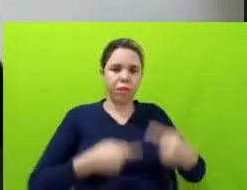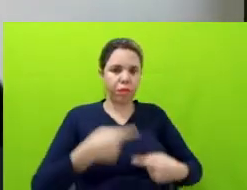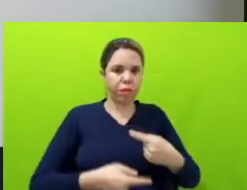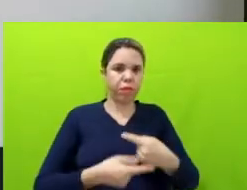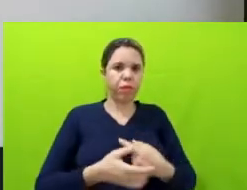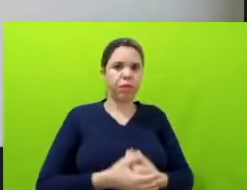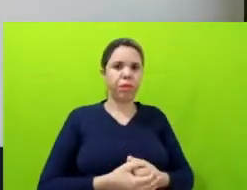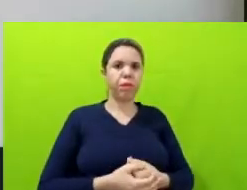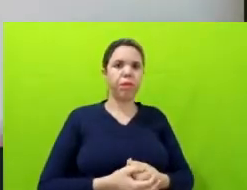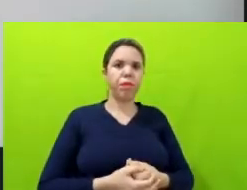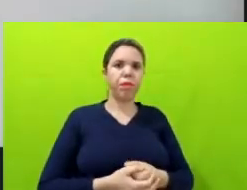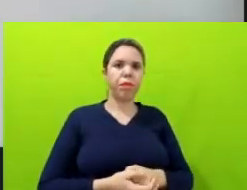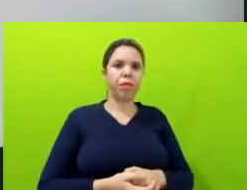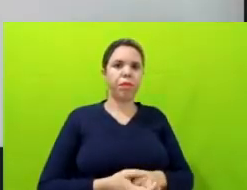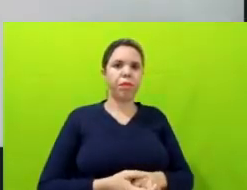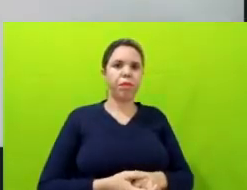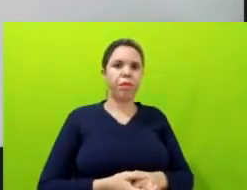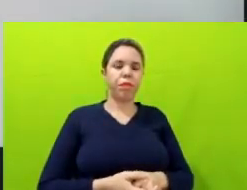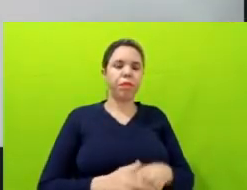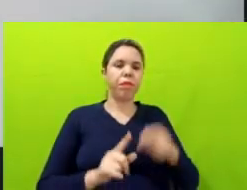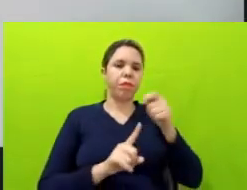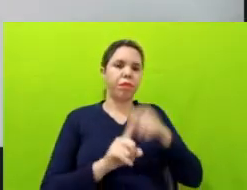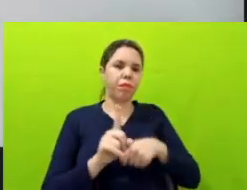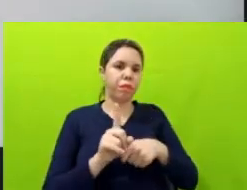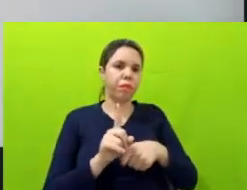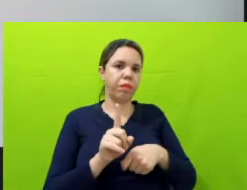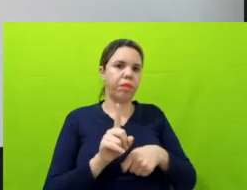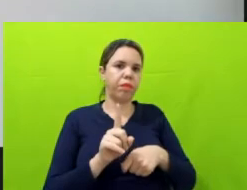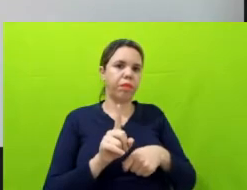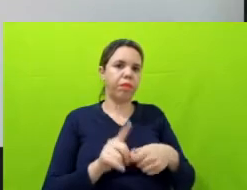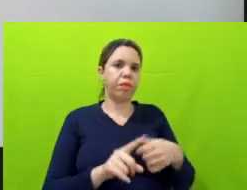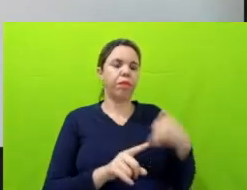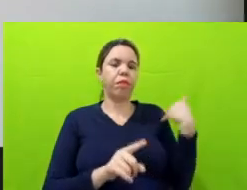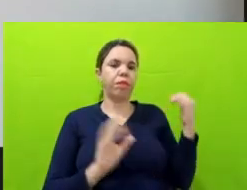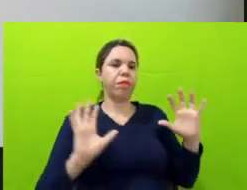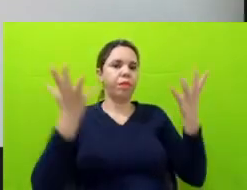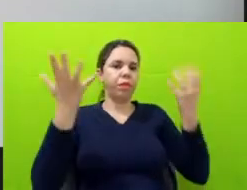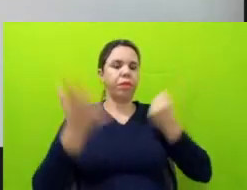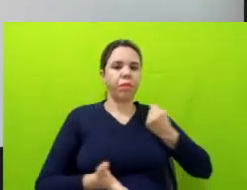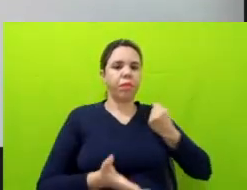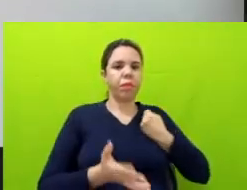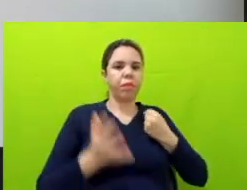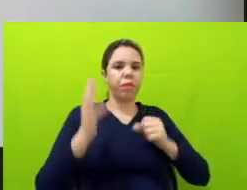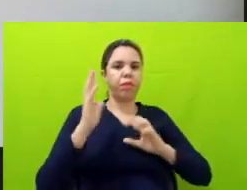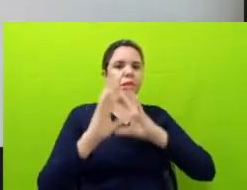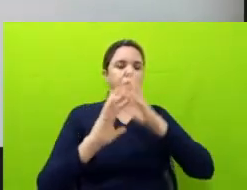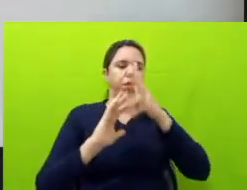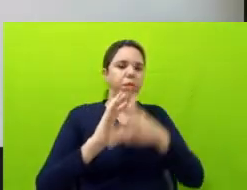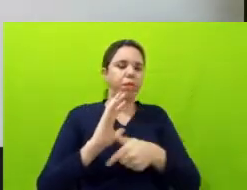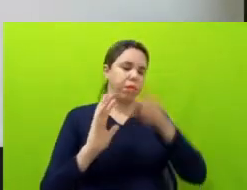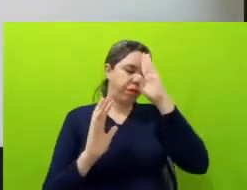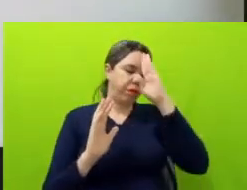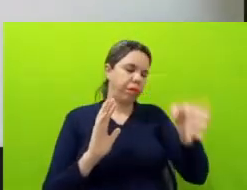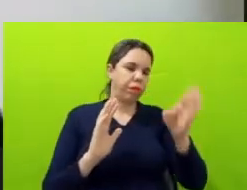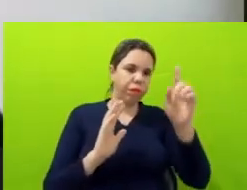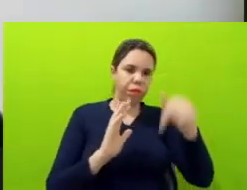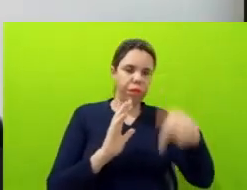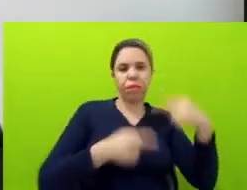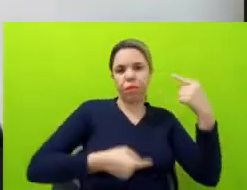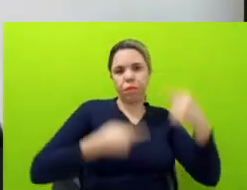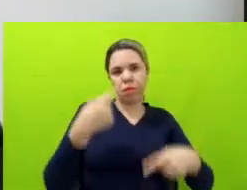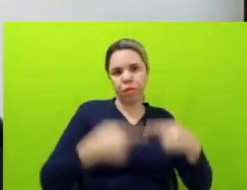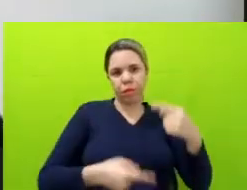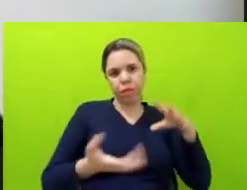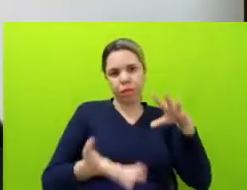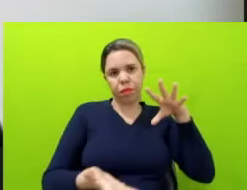já que a gente está no mês também de aniversário do Código Florestal, eu vou comentar de um dos principais instrumentos dessa política, que é o Cadastro